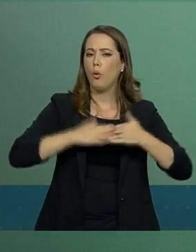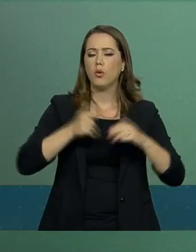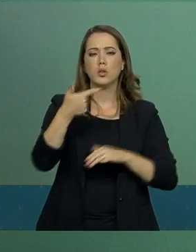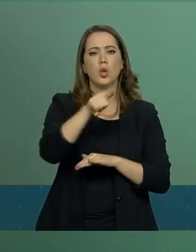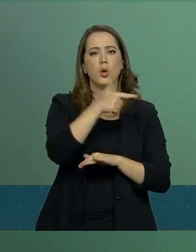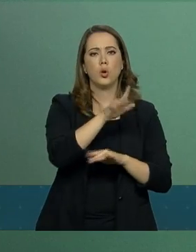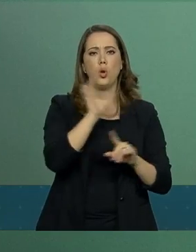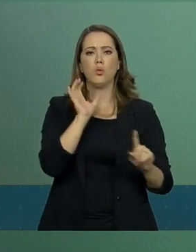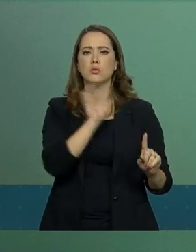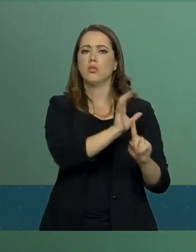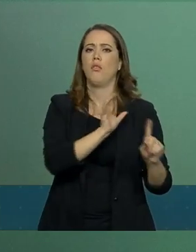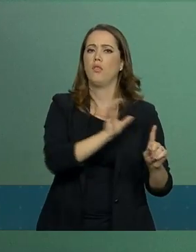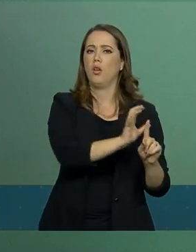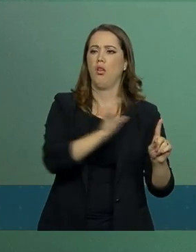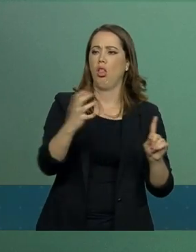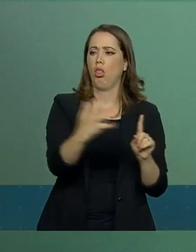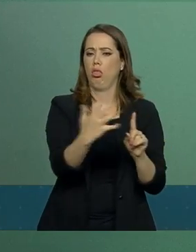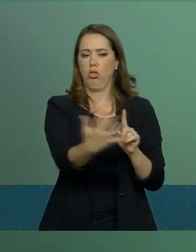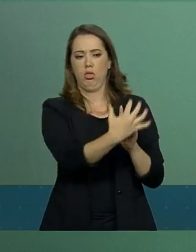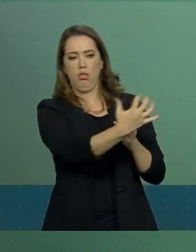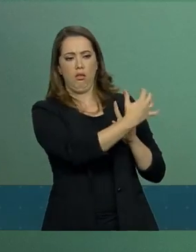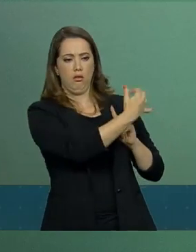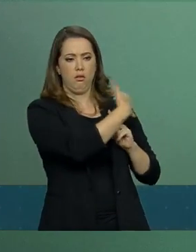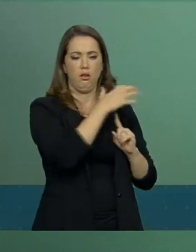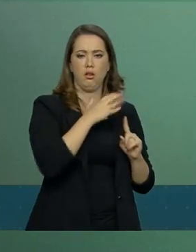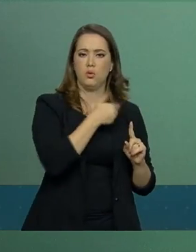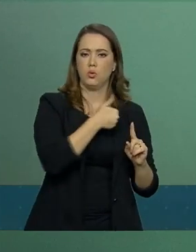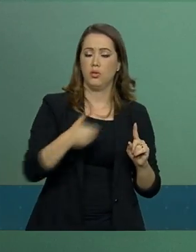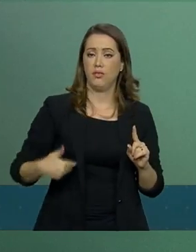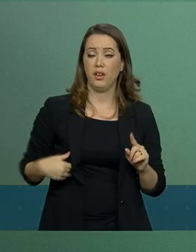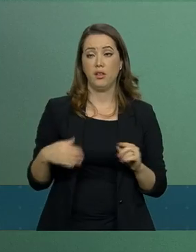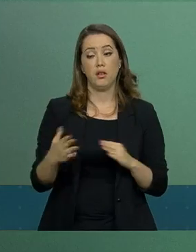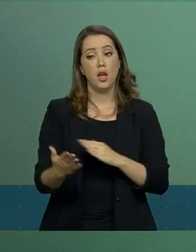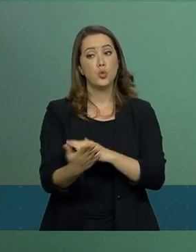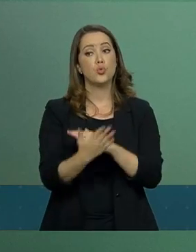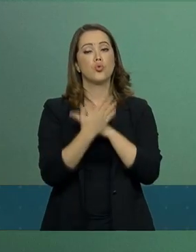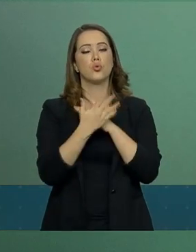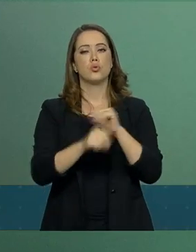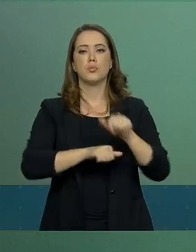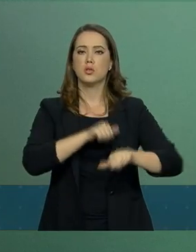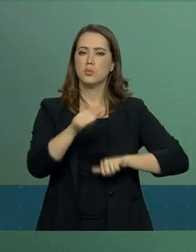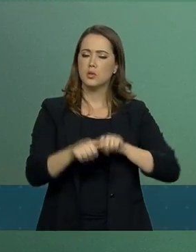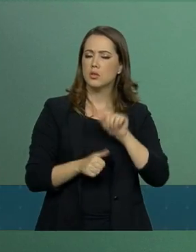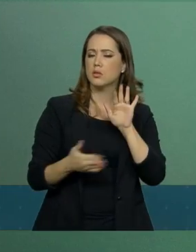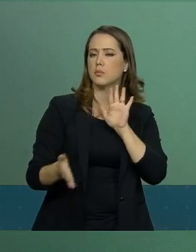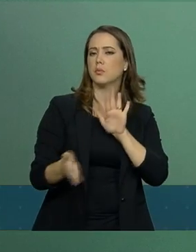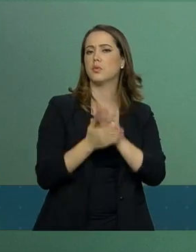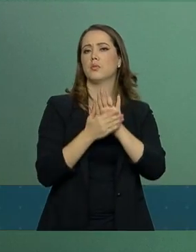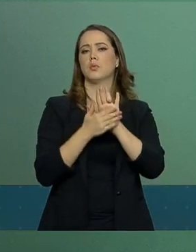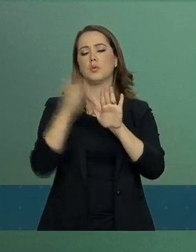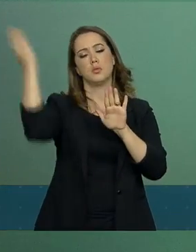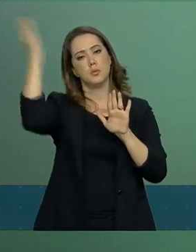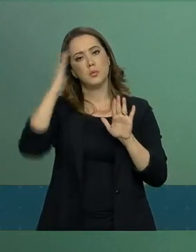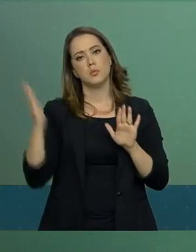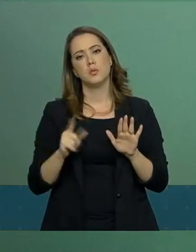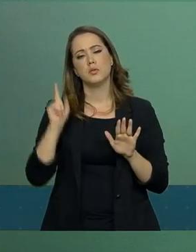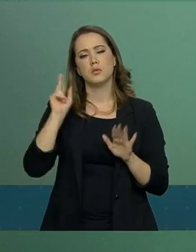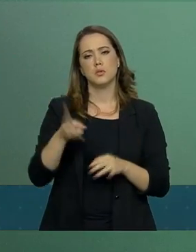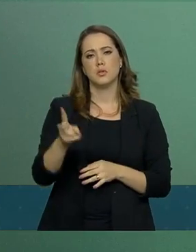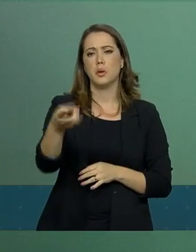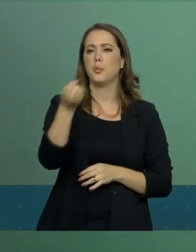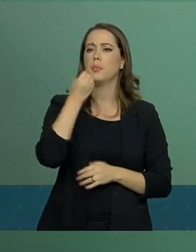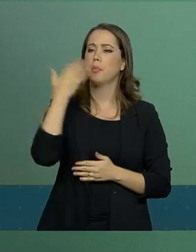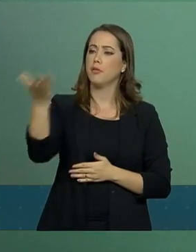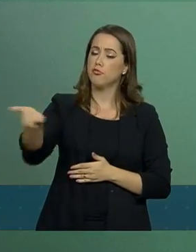outras influências externas ao governo que venham a contribuir para as mudanças propostas para o Brasil, serão sempre